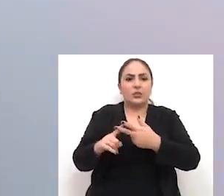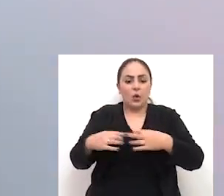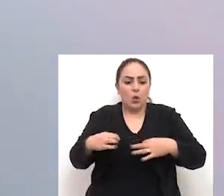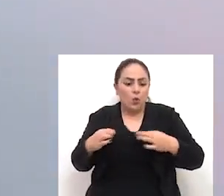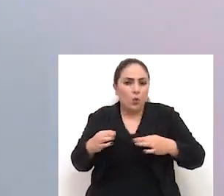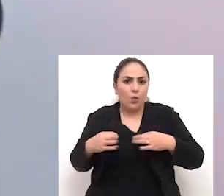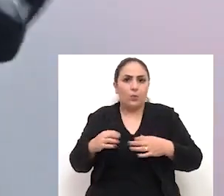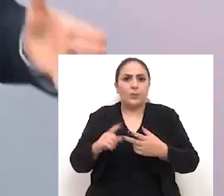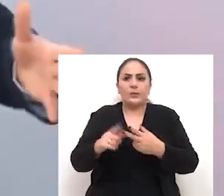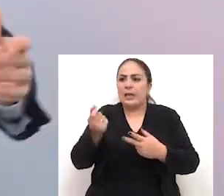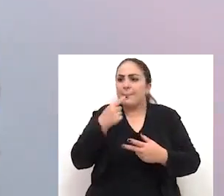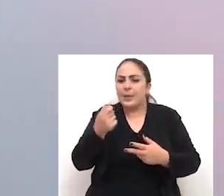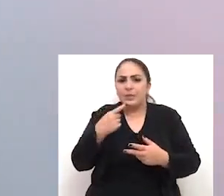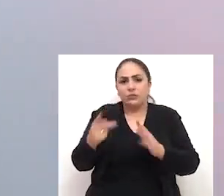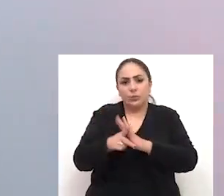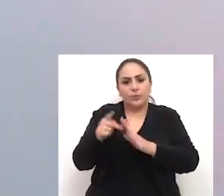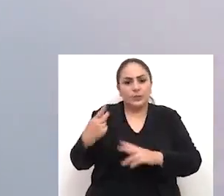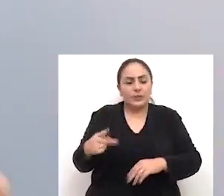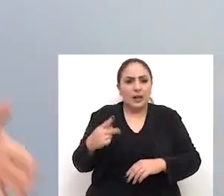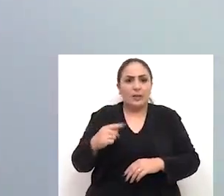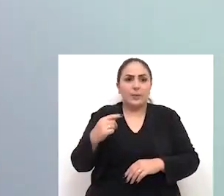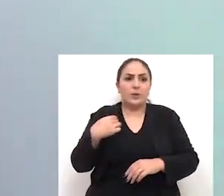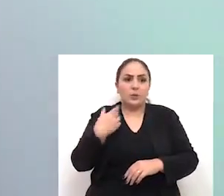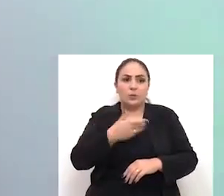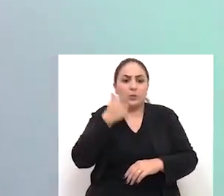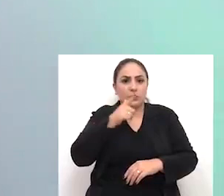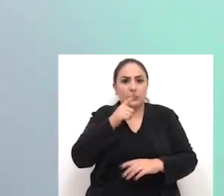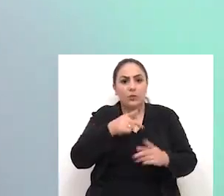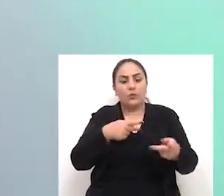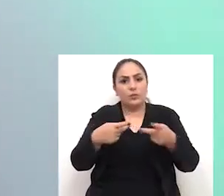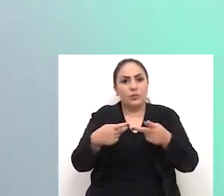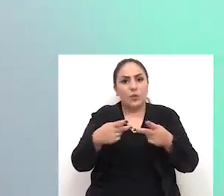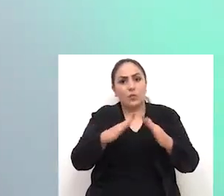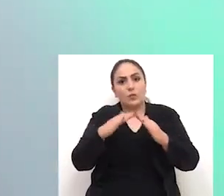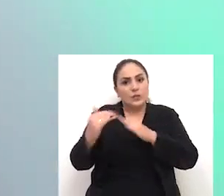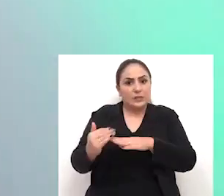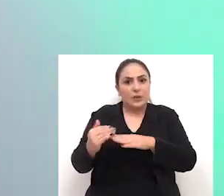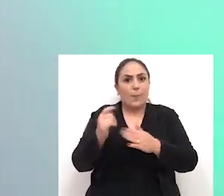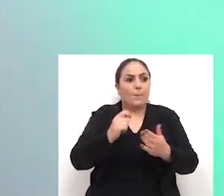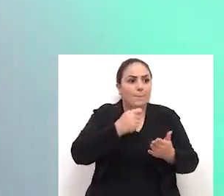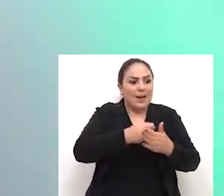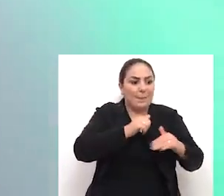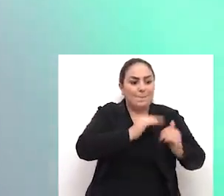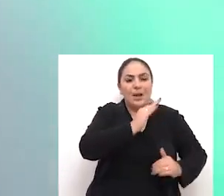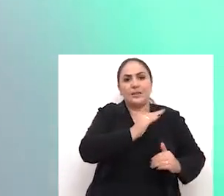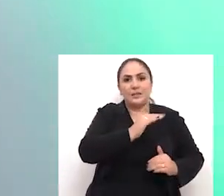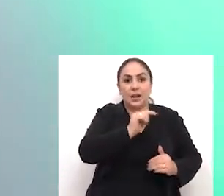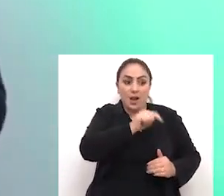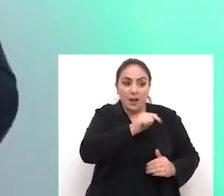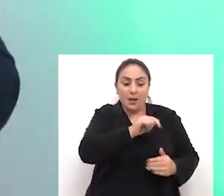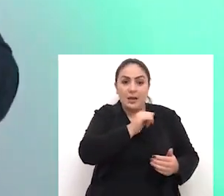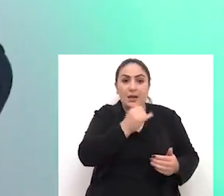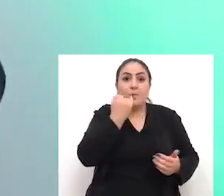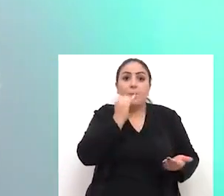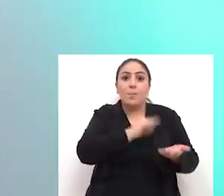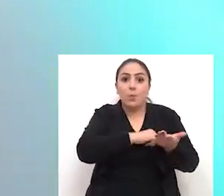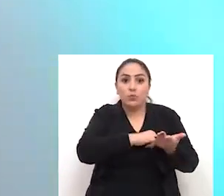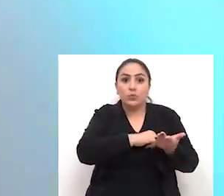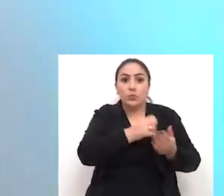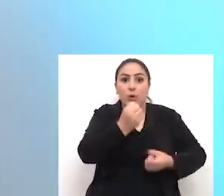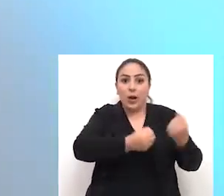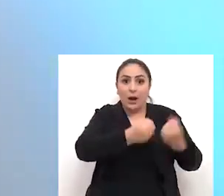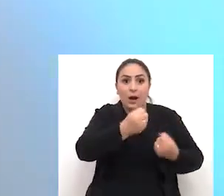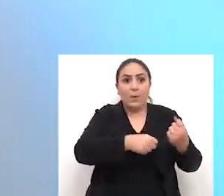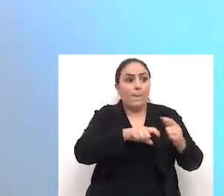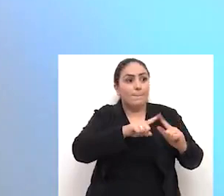no vestuário, nos remédios dela, para que o seu vizinho não pague um pouquinho a mais do IPVA. E, aliás, o vizinho vai pagar um pouquinho a mais de